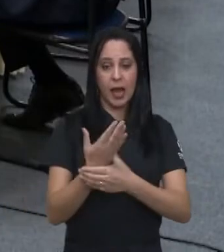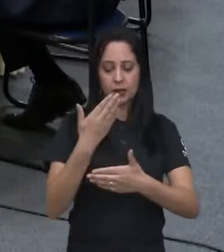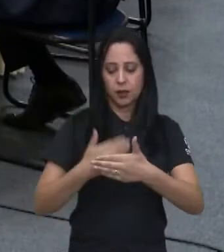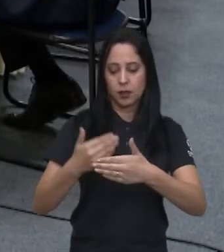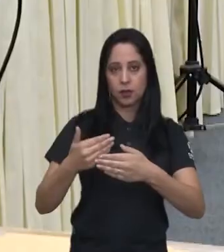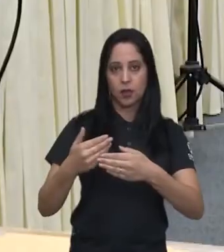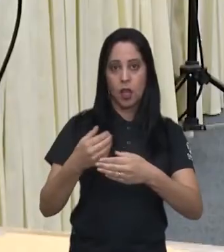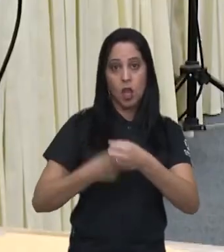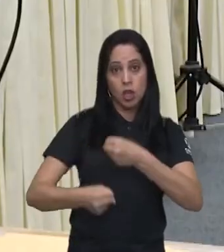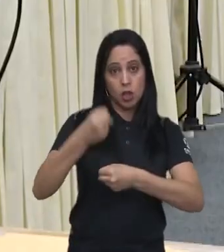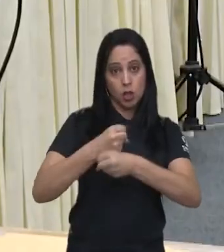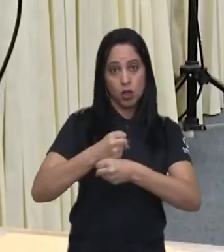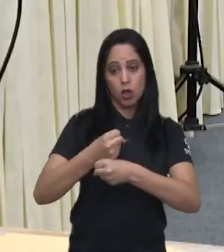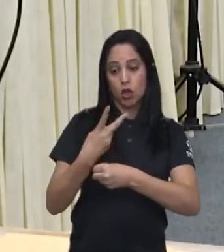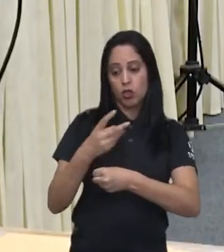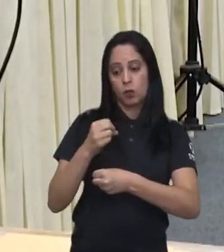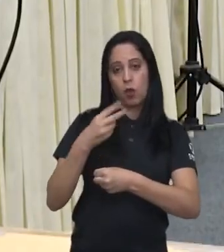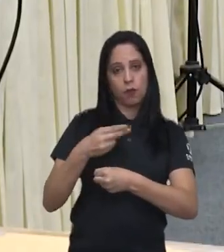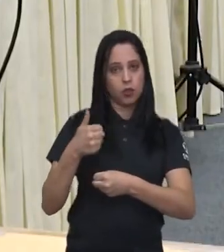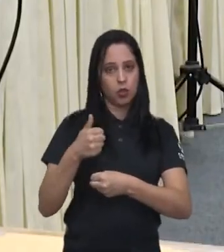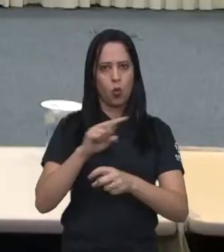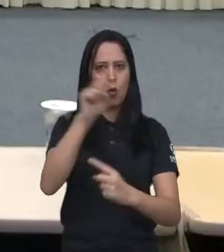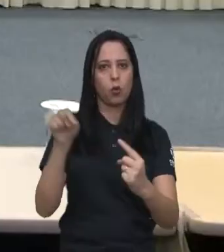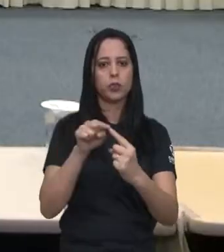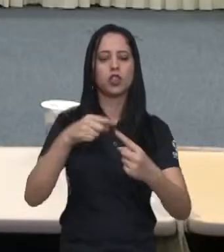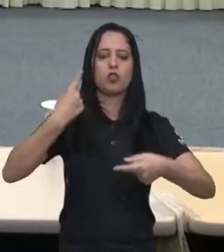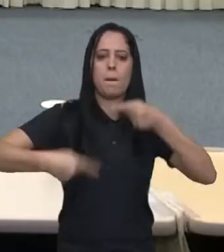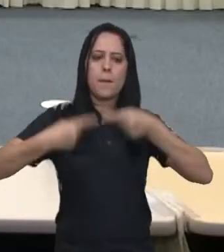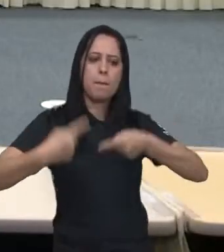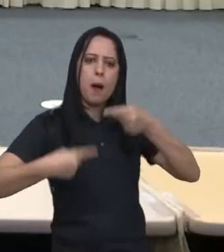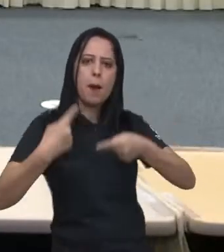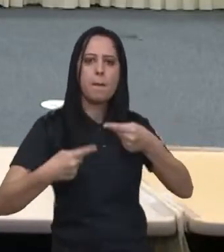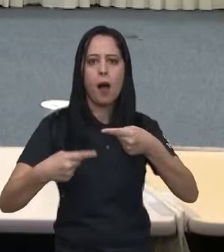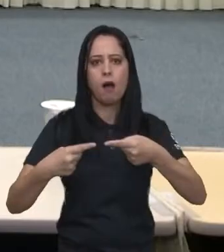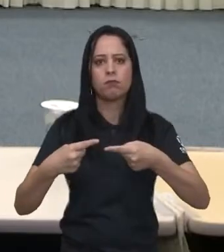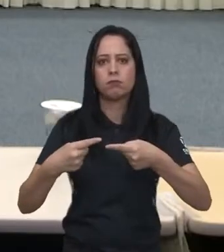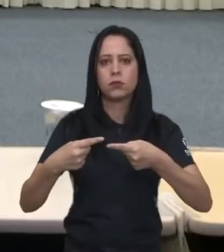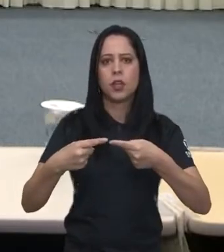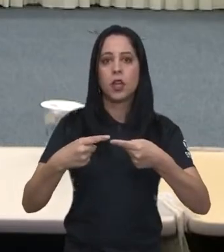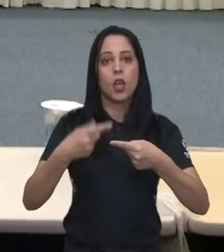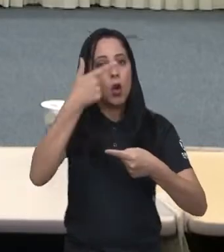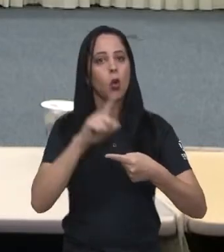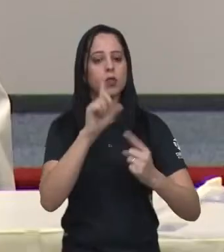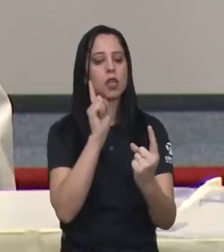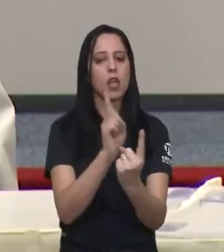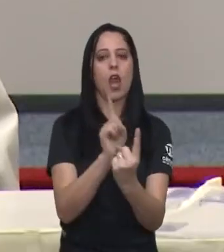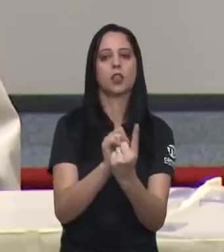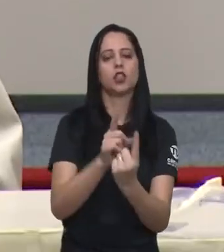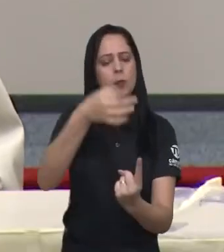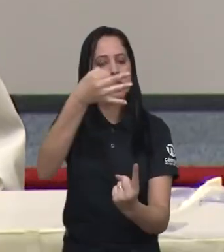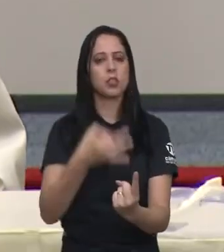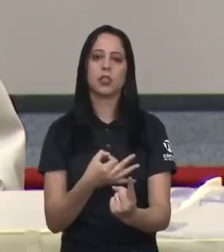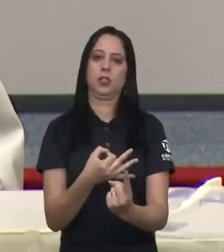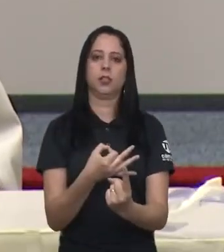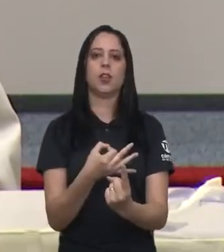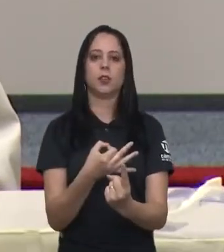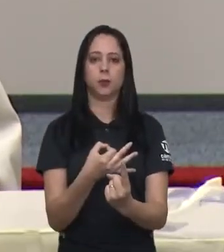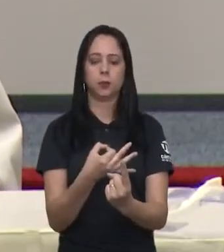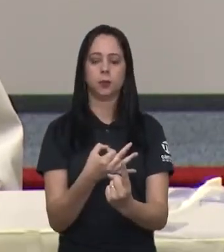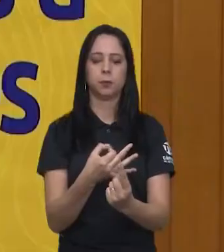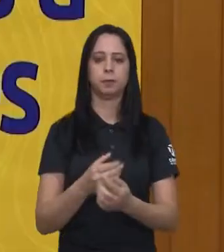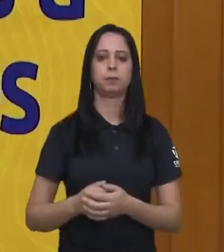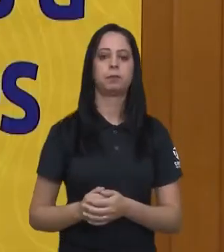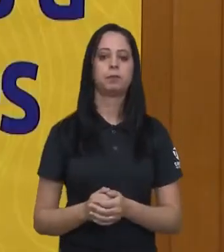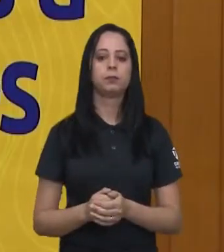Cardiológico foi criada em 2021 com o objetivo de debater e buscar soluções para garantir o atendimento